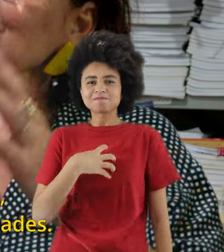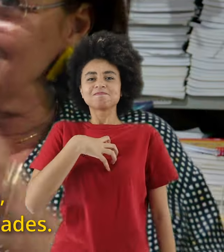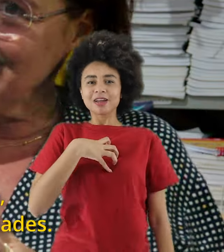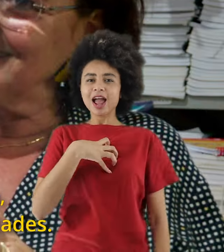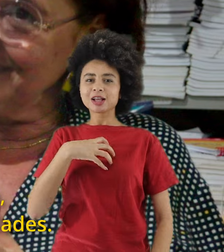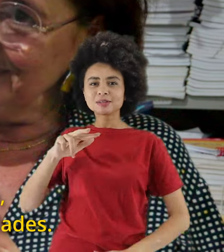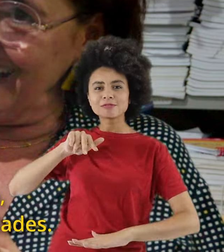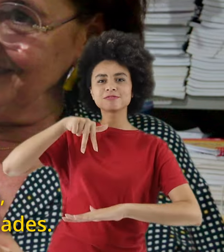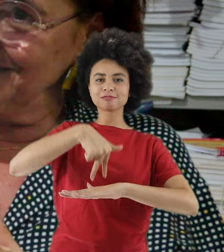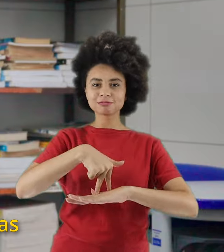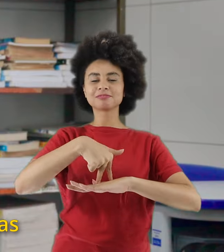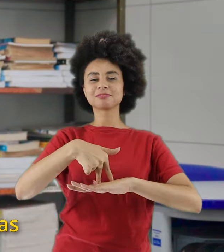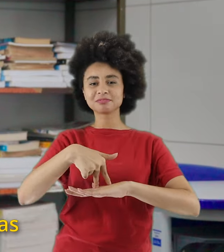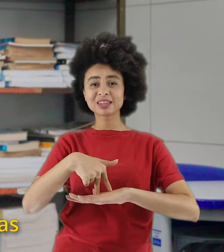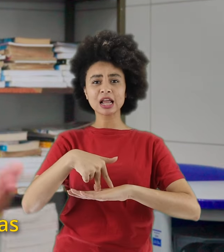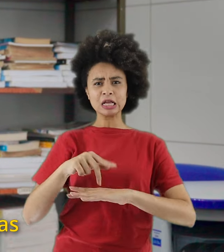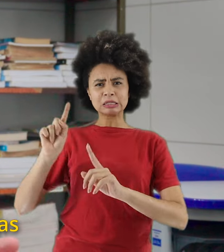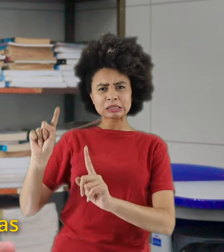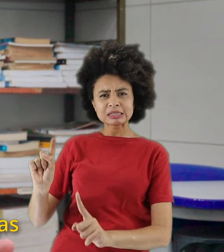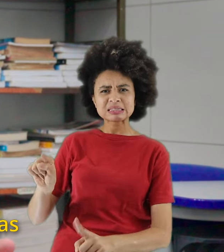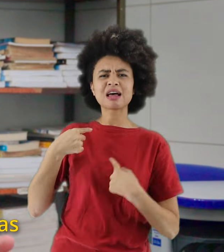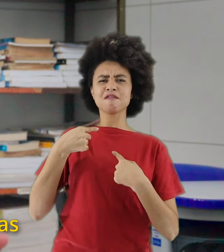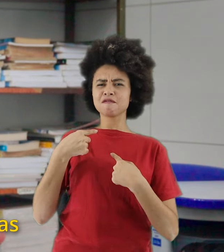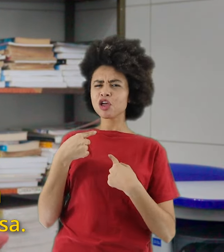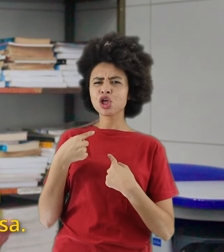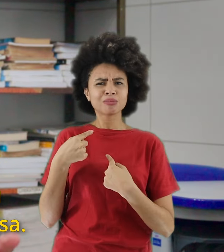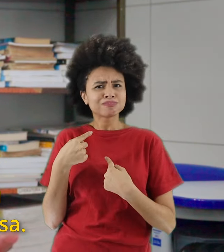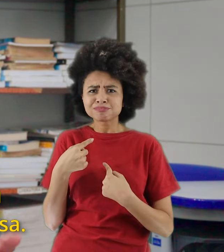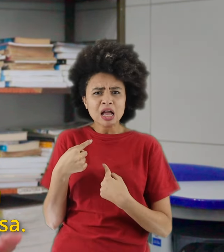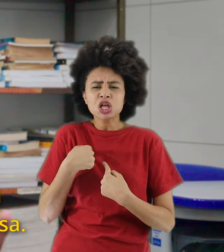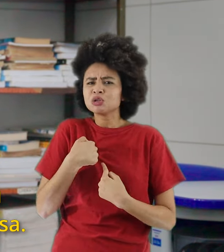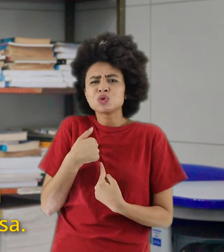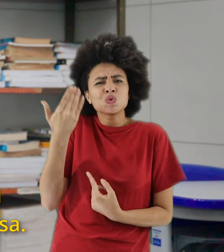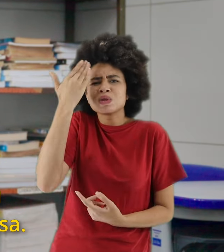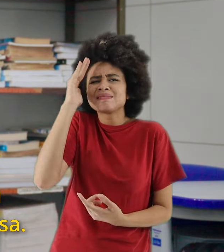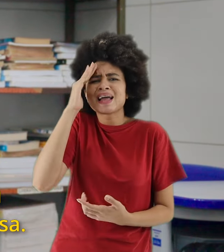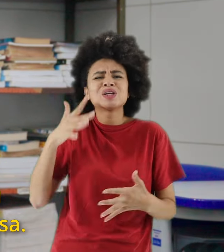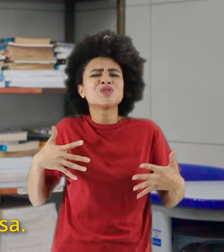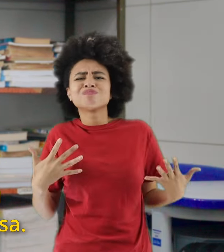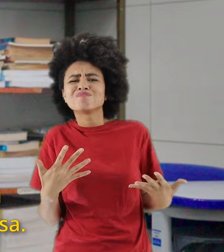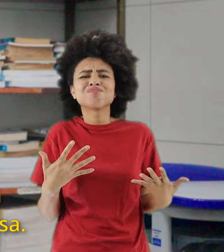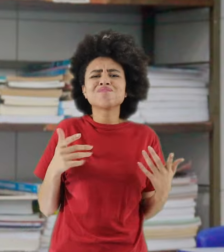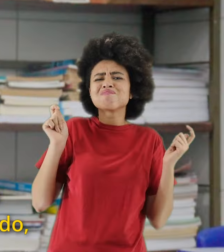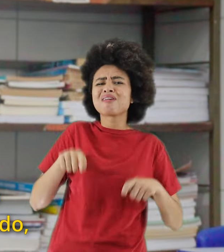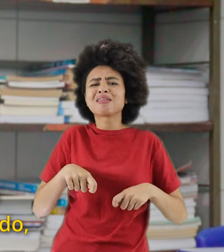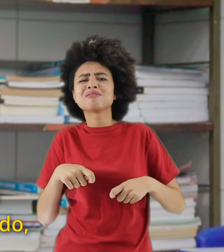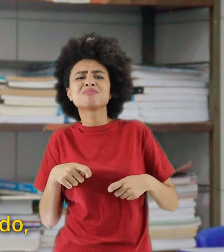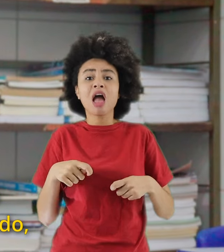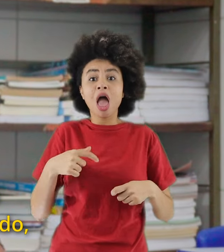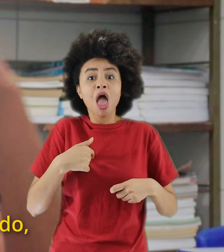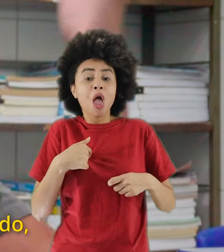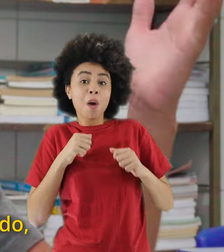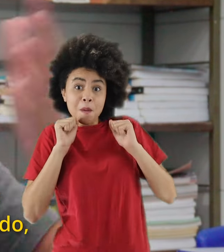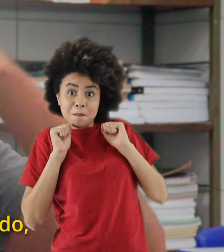protagonizar essas atividades. Quando você não é desafiado a algumas coisas, você não entende o seu potencial para alguma coisa. Eu posso